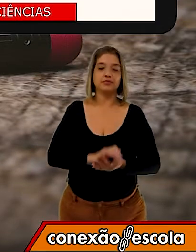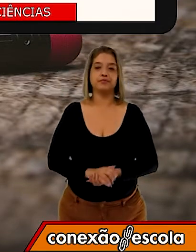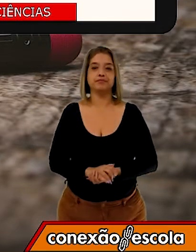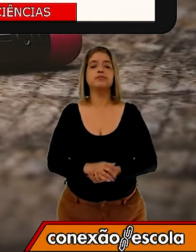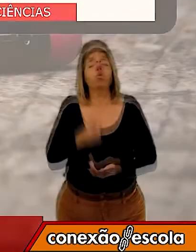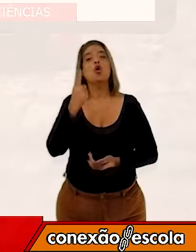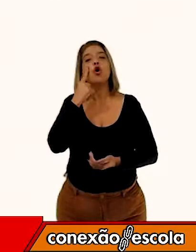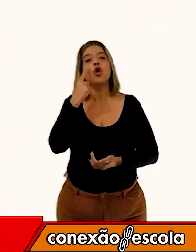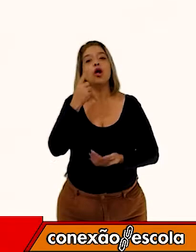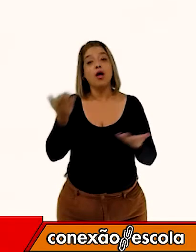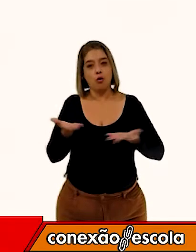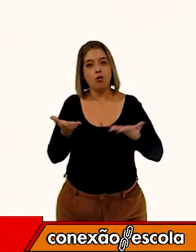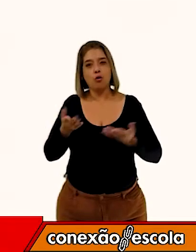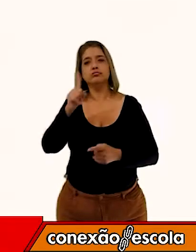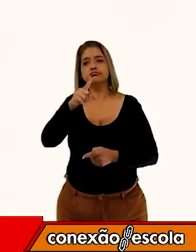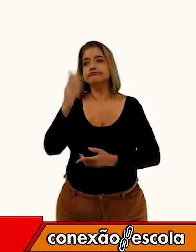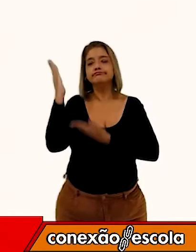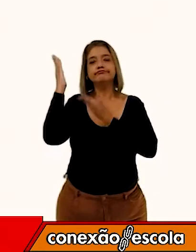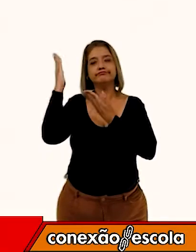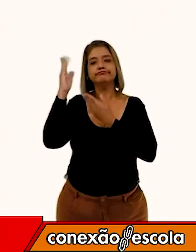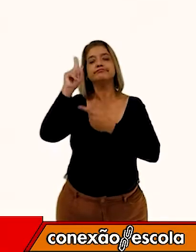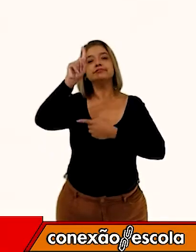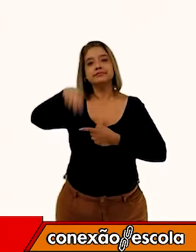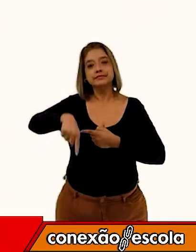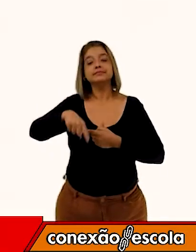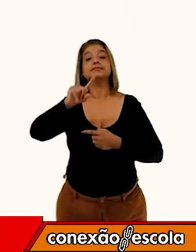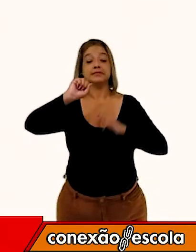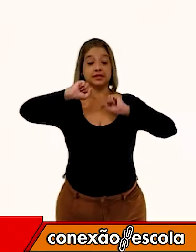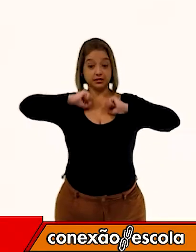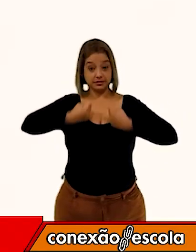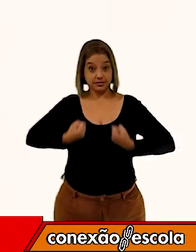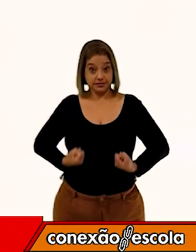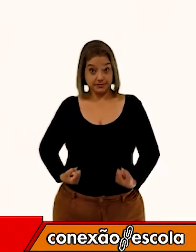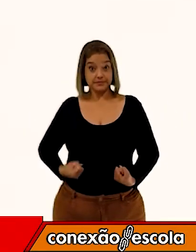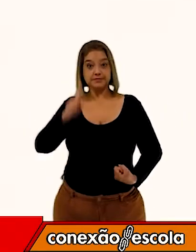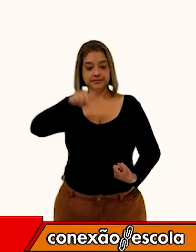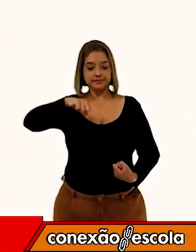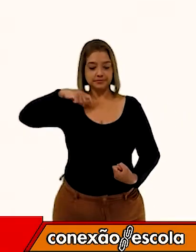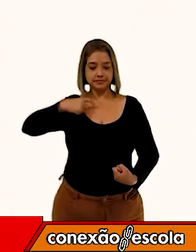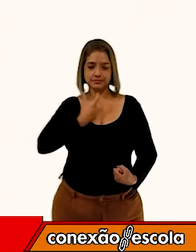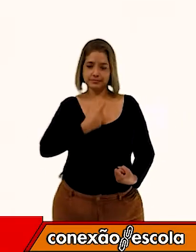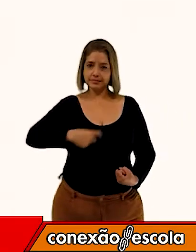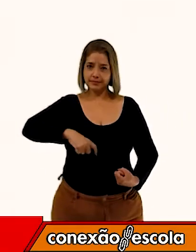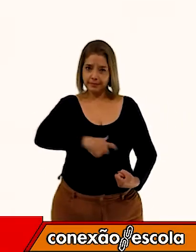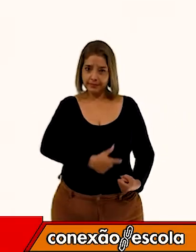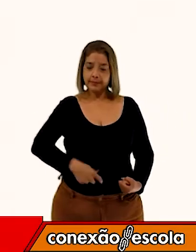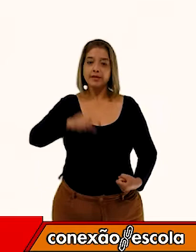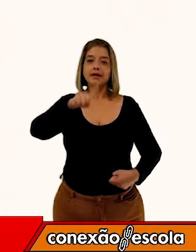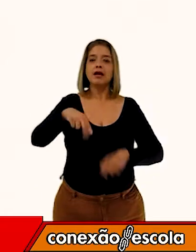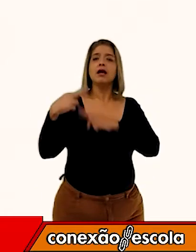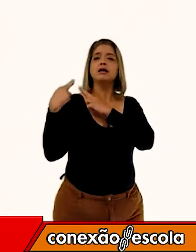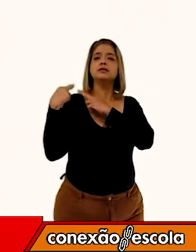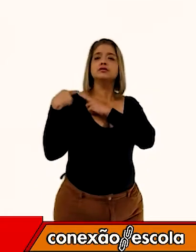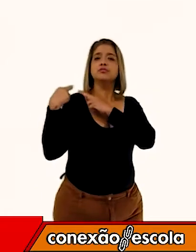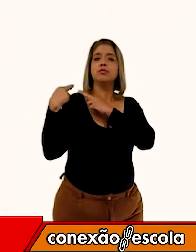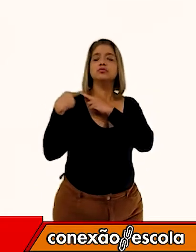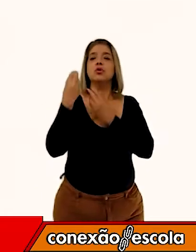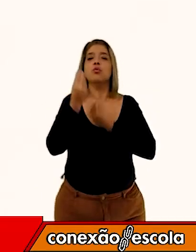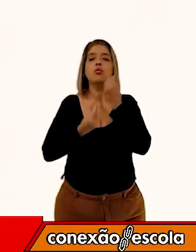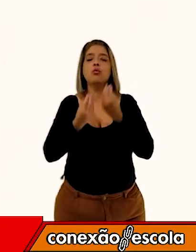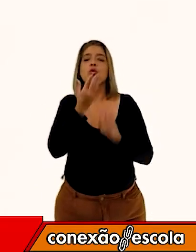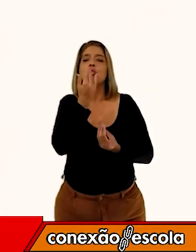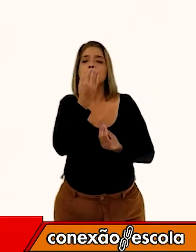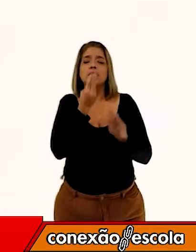comigo. O sistema digestório. O sistema digestório, ele é o responsável pela absorção de